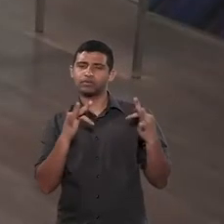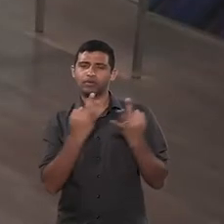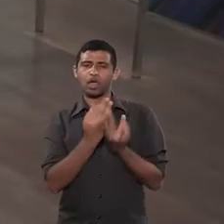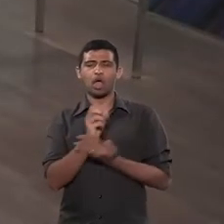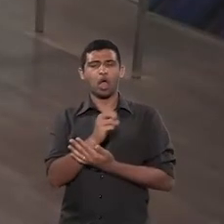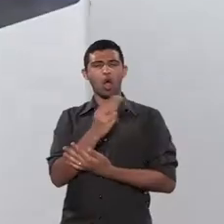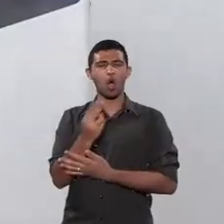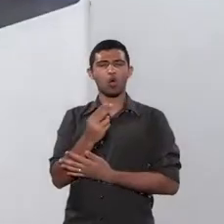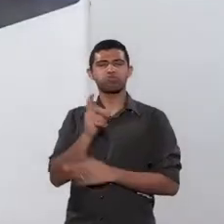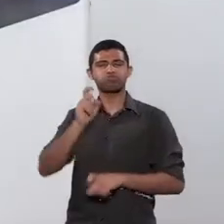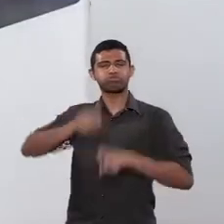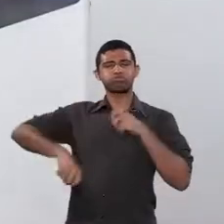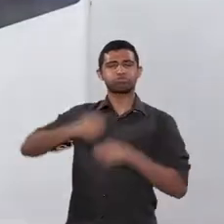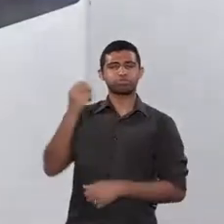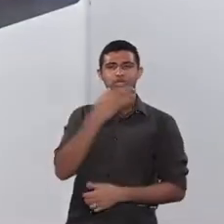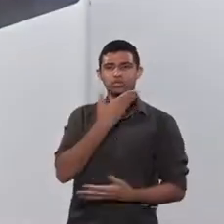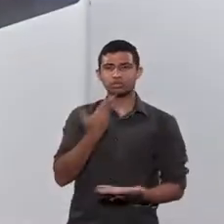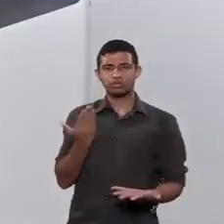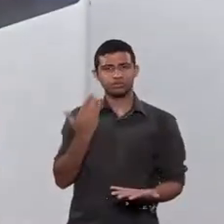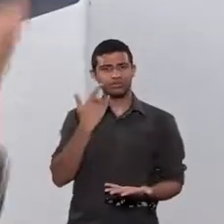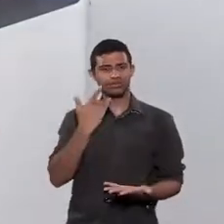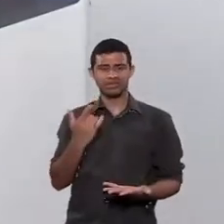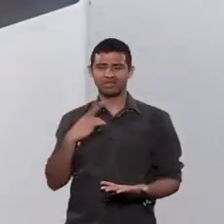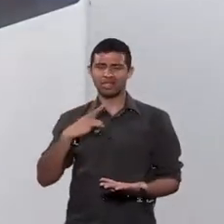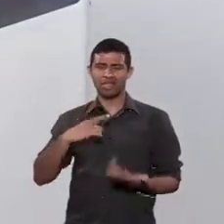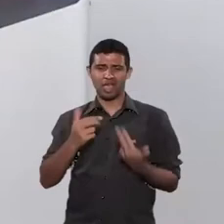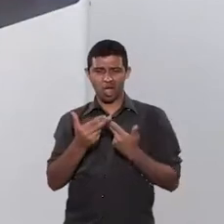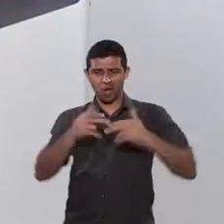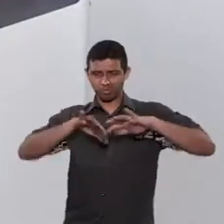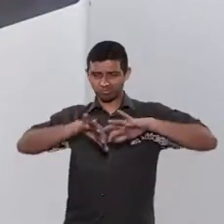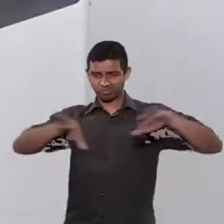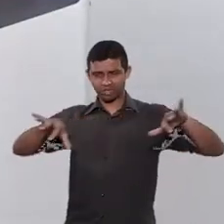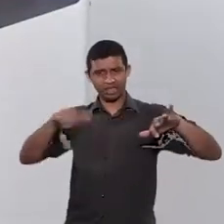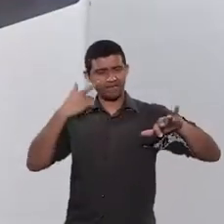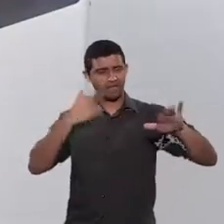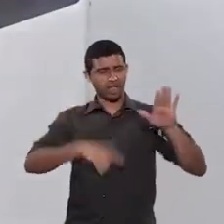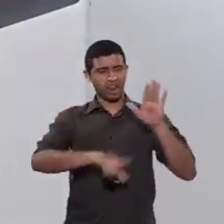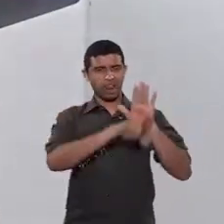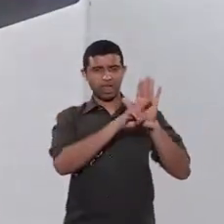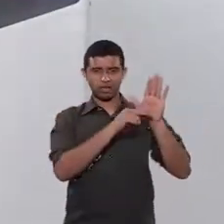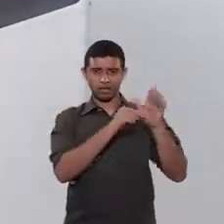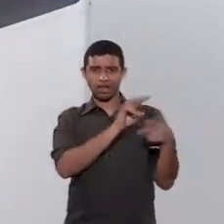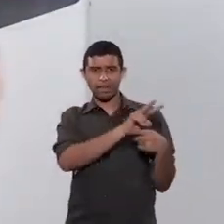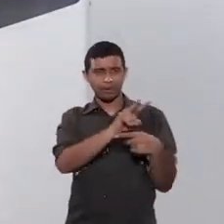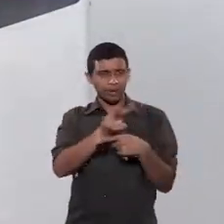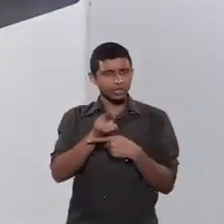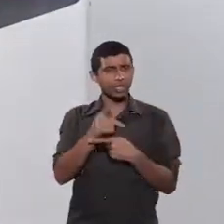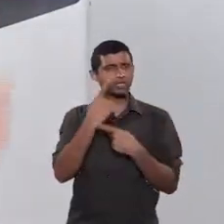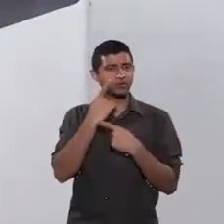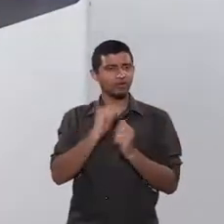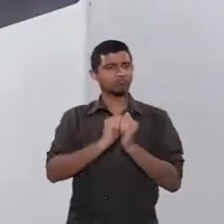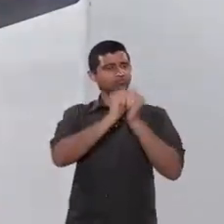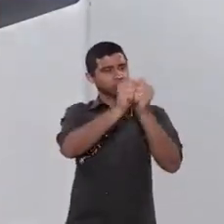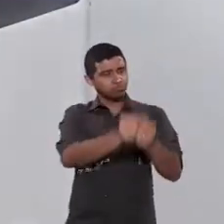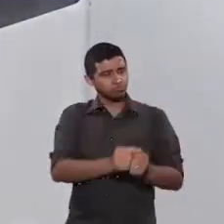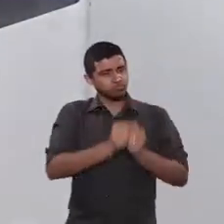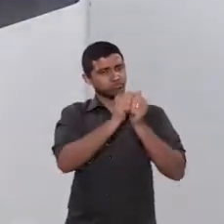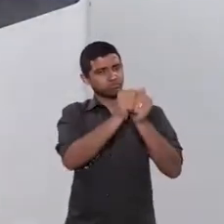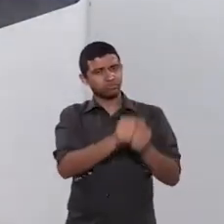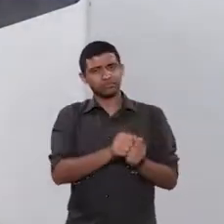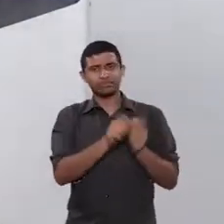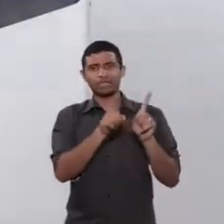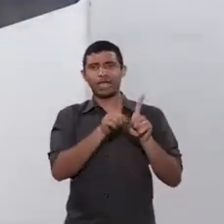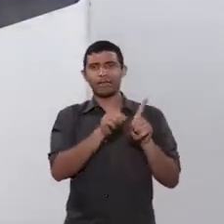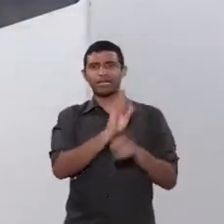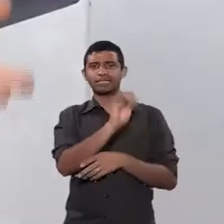parental o que é do abuso sexual porque são coisas em separado. A lei da alienação parental protege sim a convivência e a